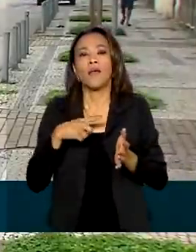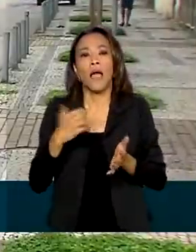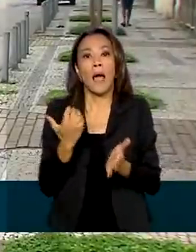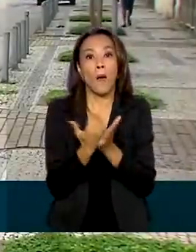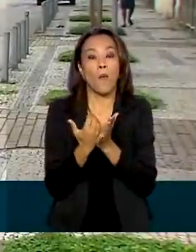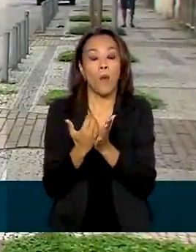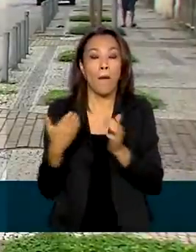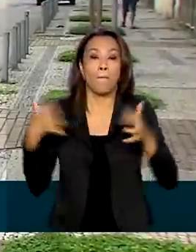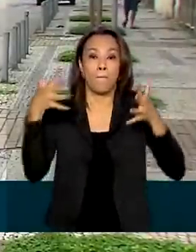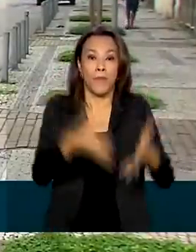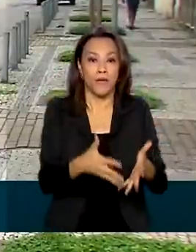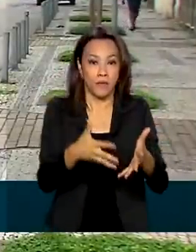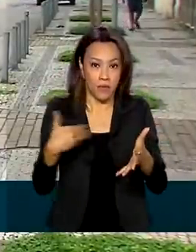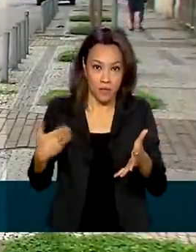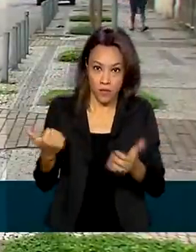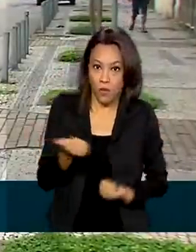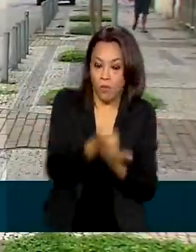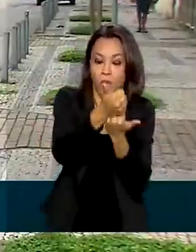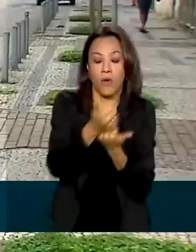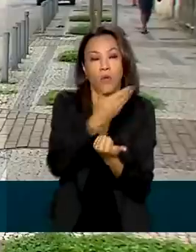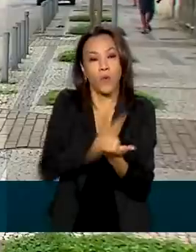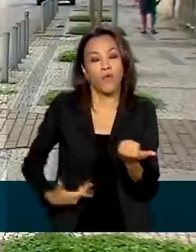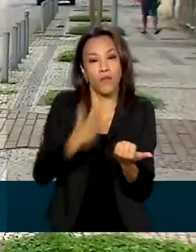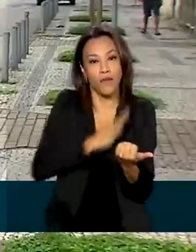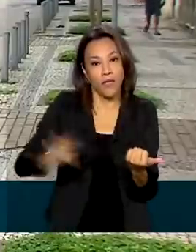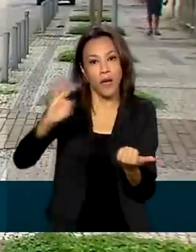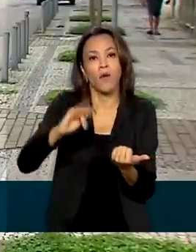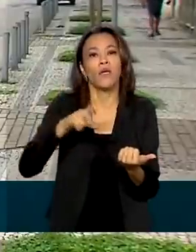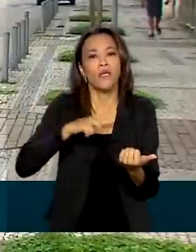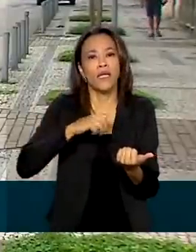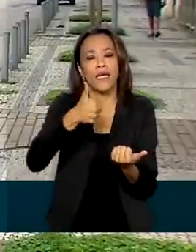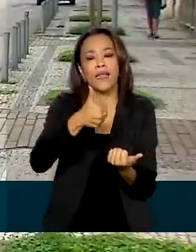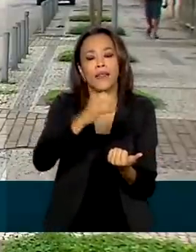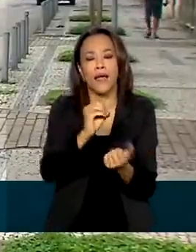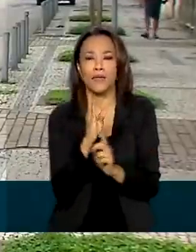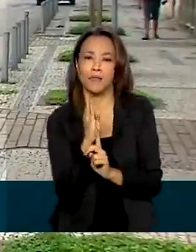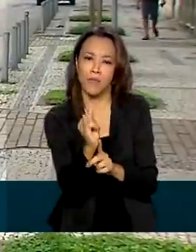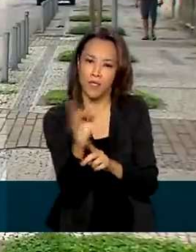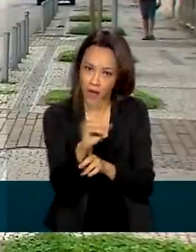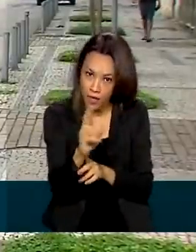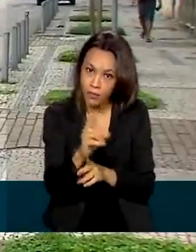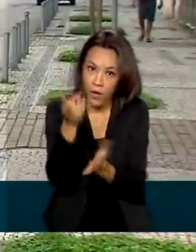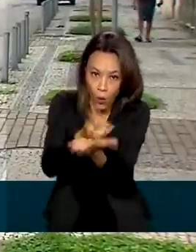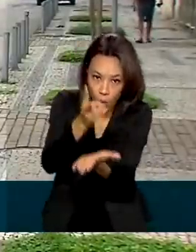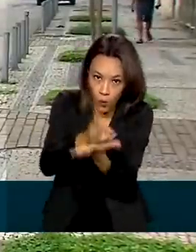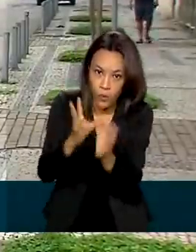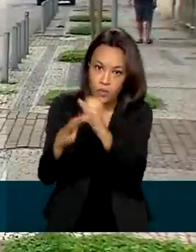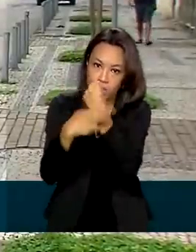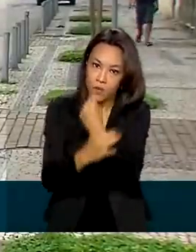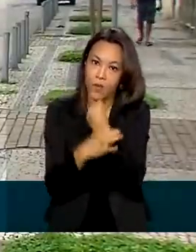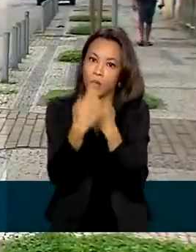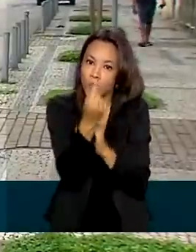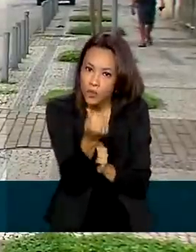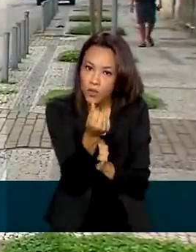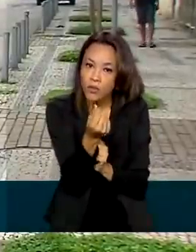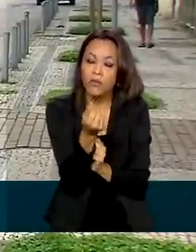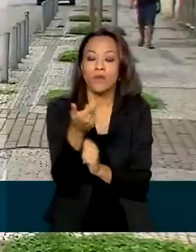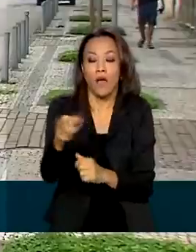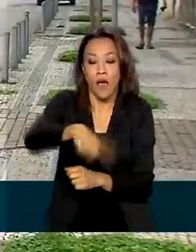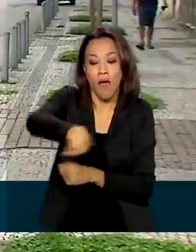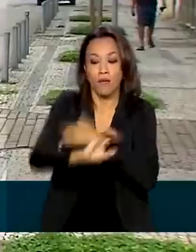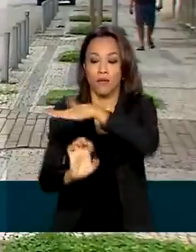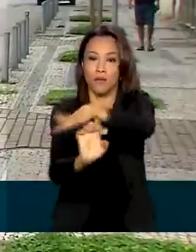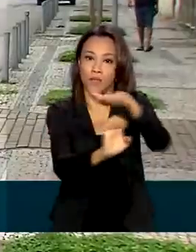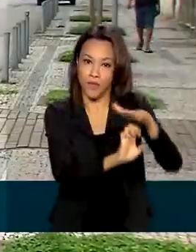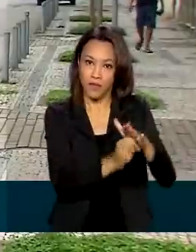da União no fundo e abriu crédito extra de 10 bilhões de reais para assegurar o repasse desse dinheiro às empresas atendidas pelo